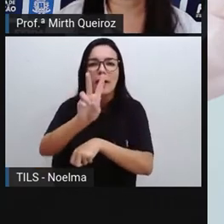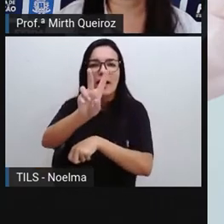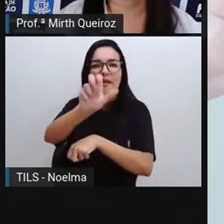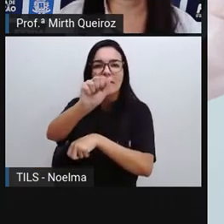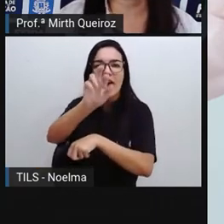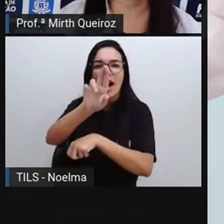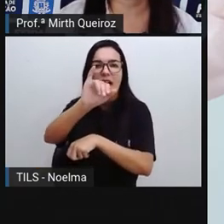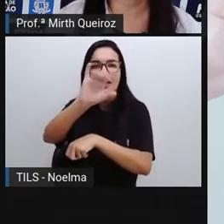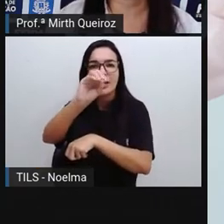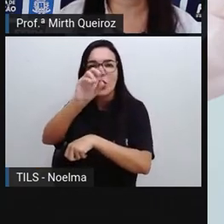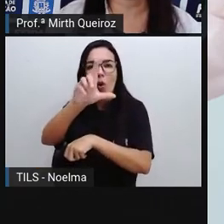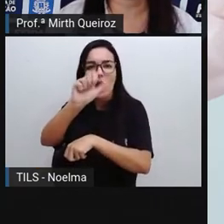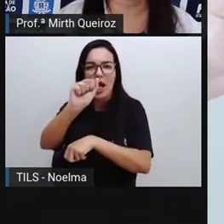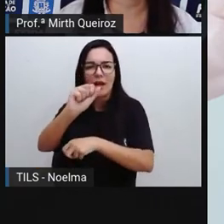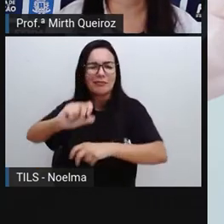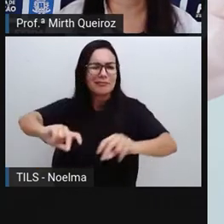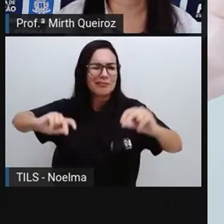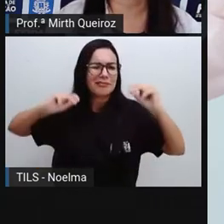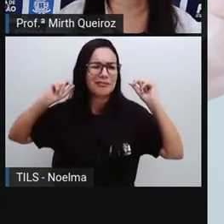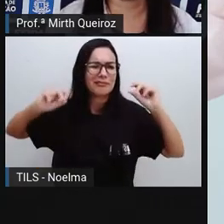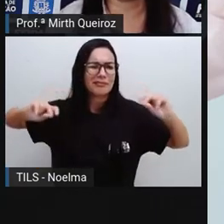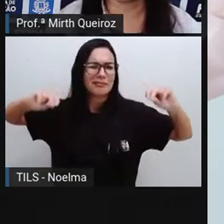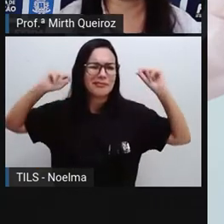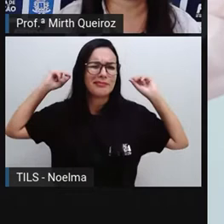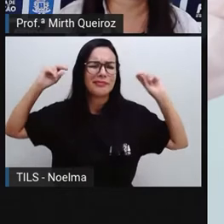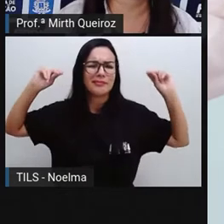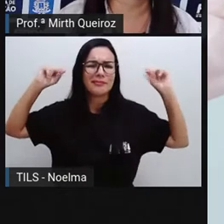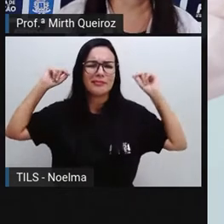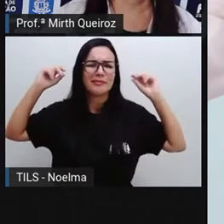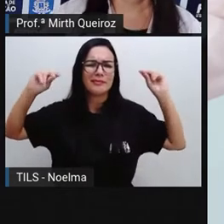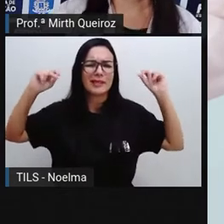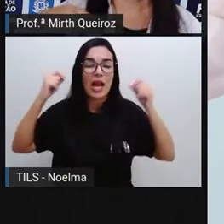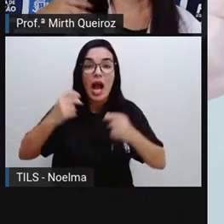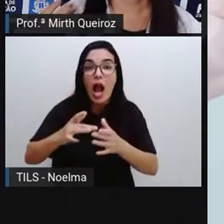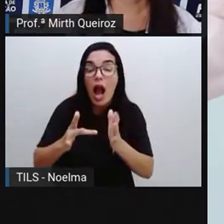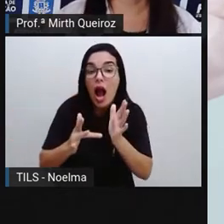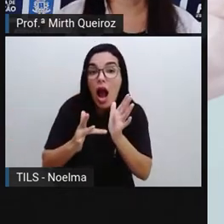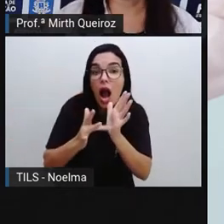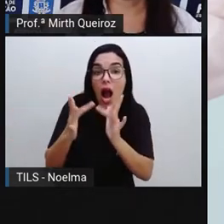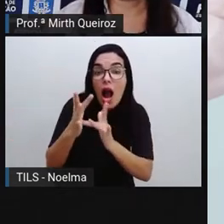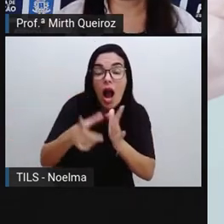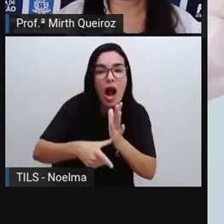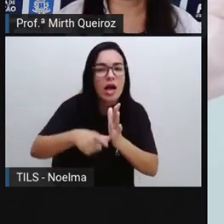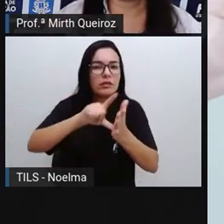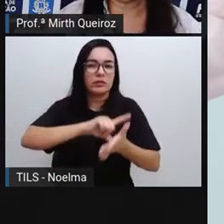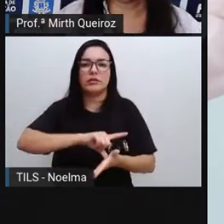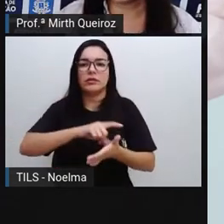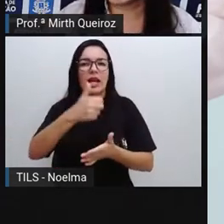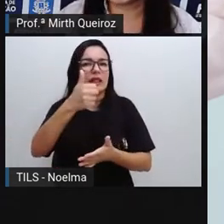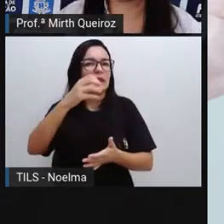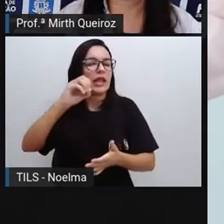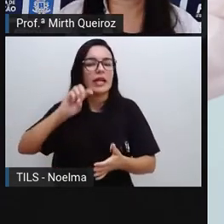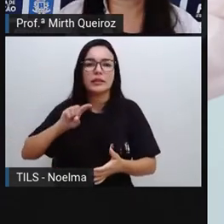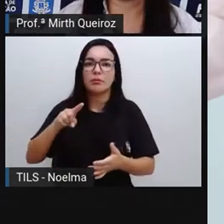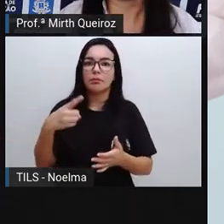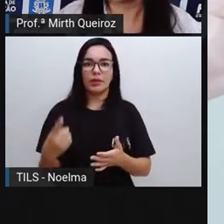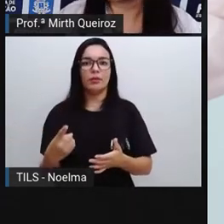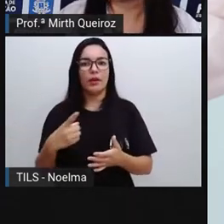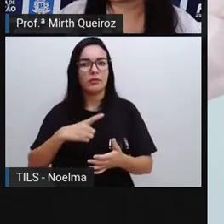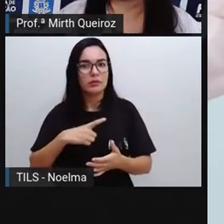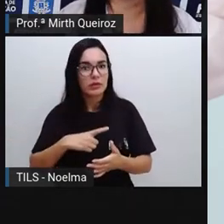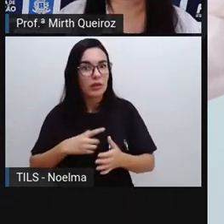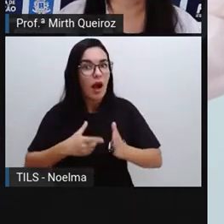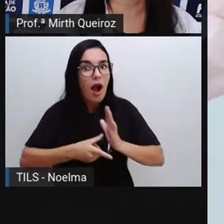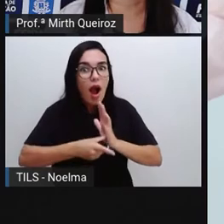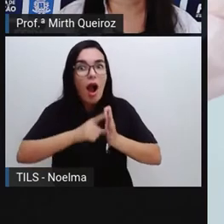é conhecida desde os primórdios da nossa humanidade, cerca de 10 mil anos antes de Cristo. Isso